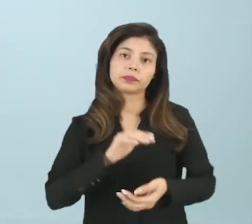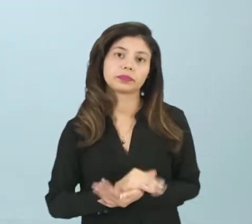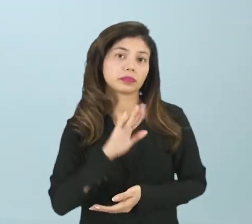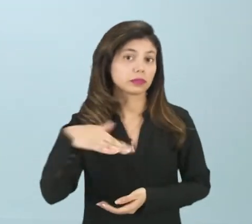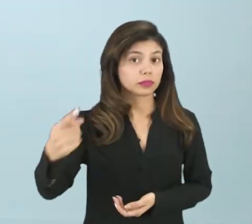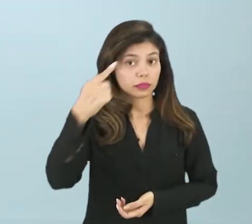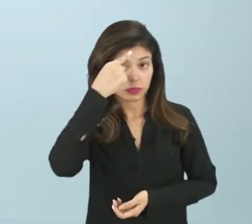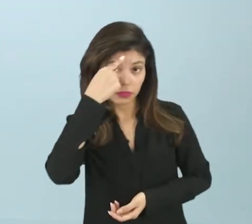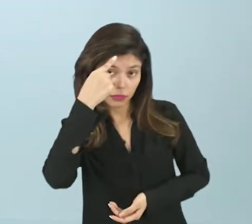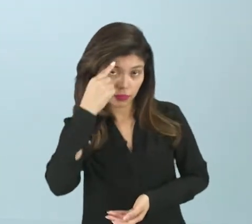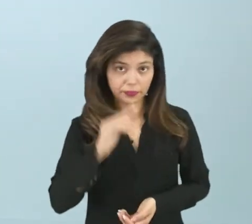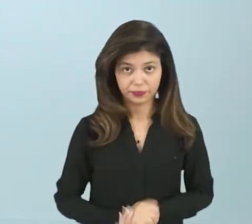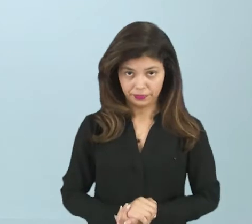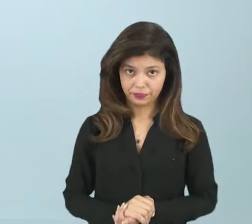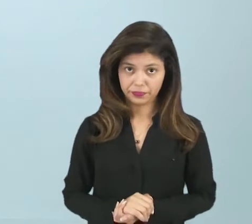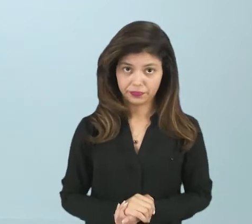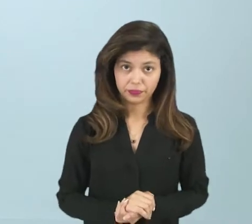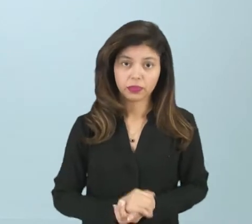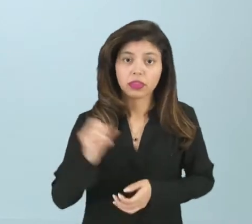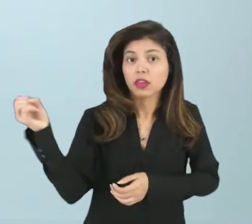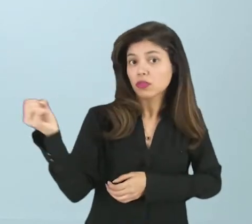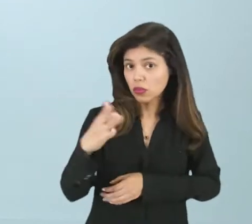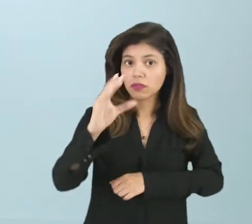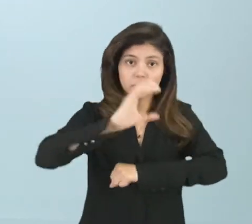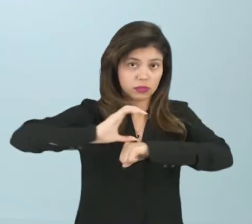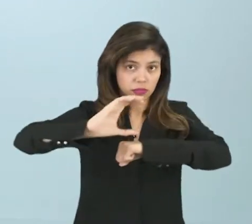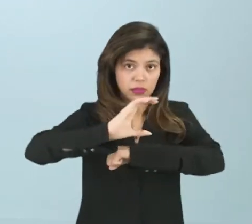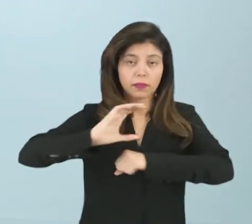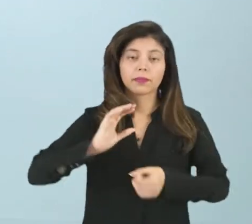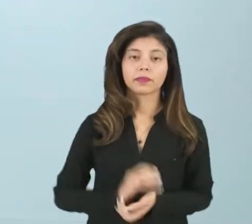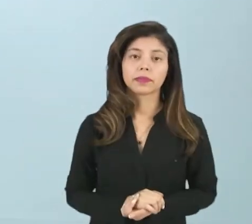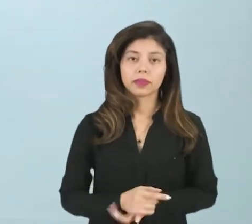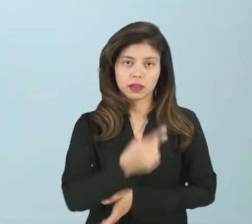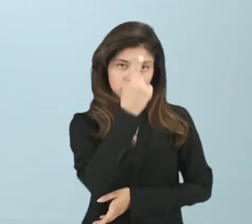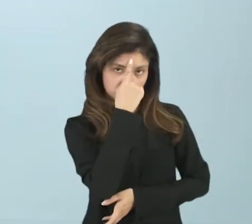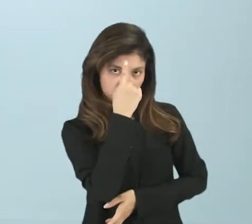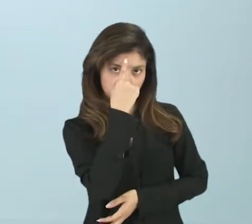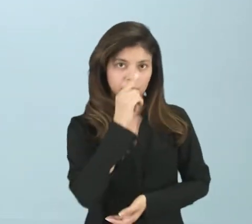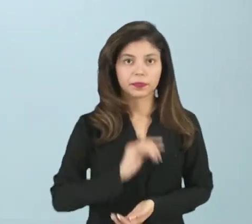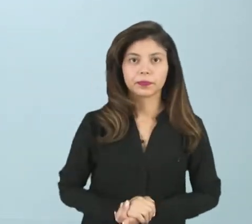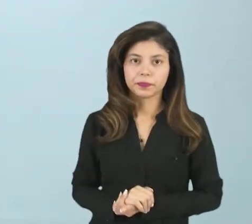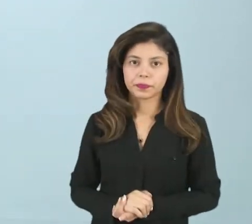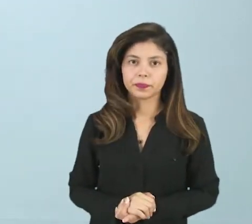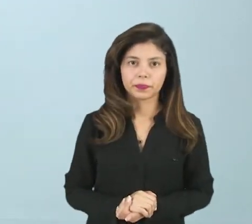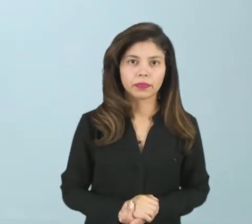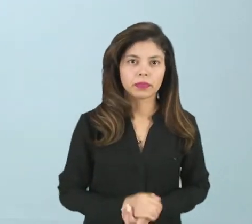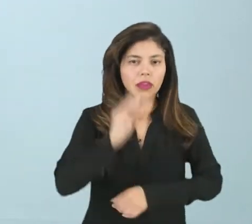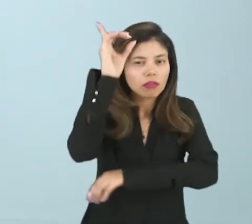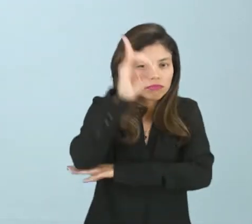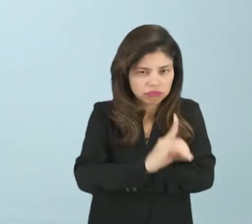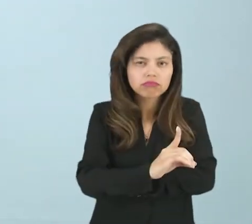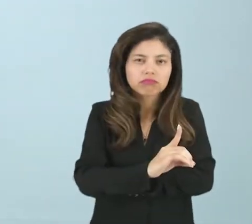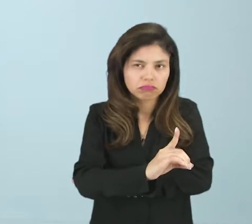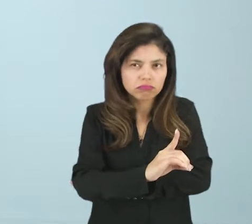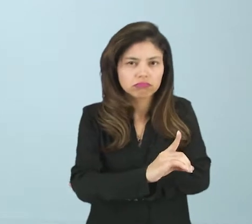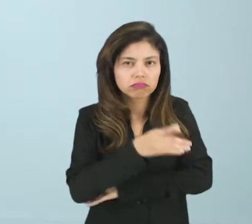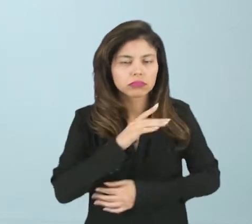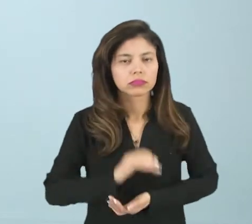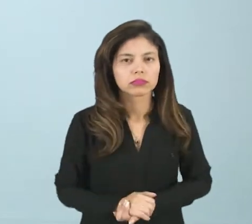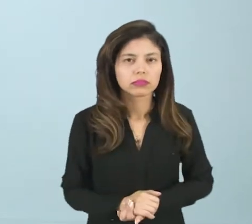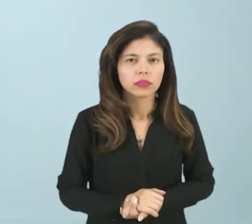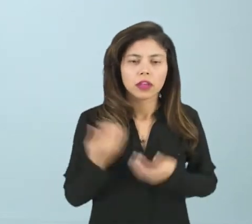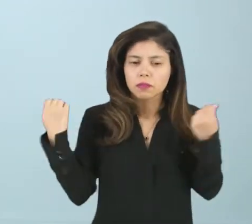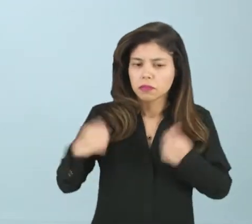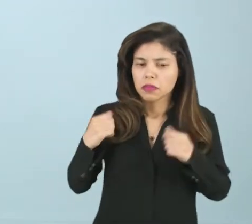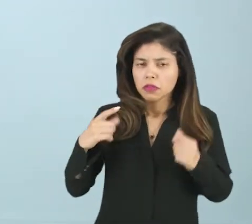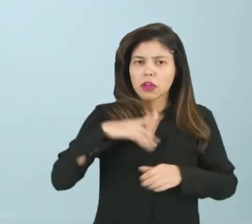quando foi pensado fazer a nova constituição, eles pensaram que os direitos, eles